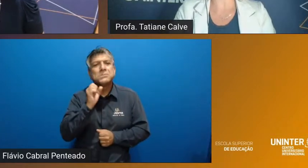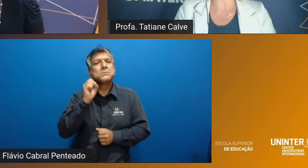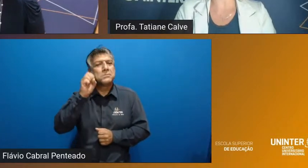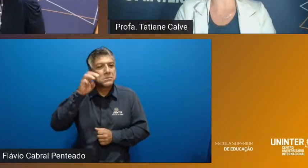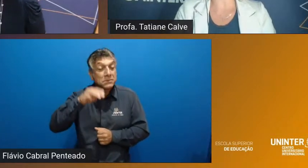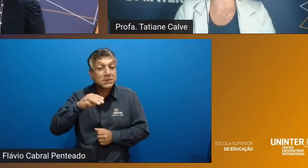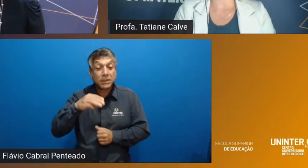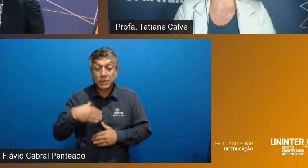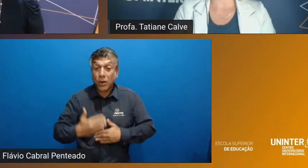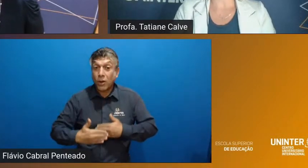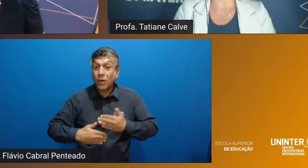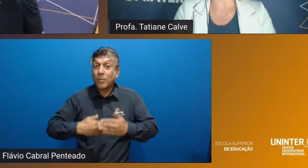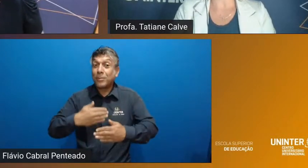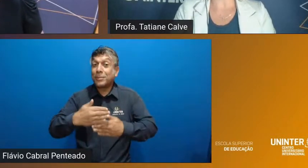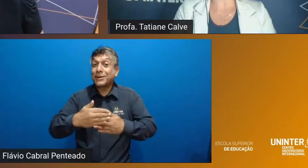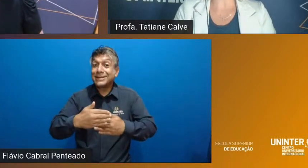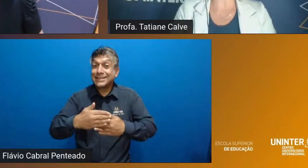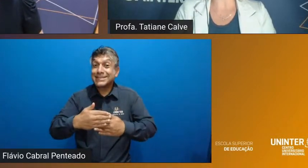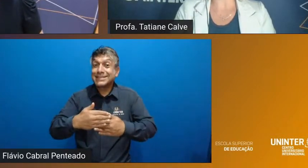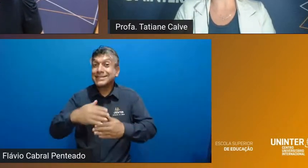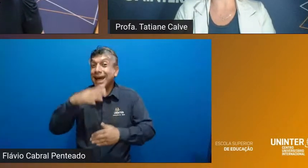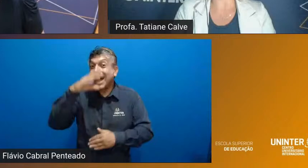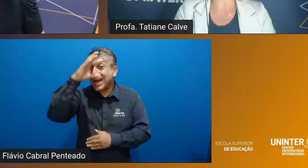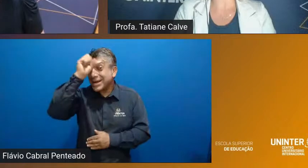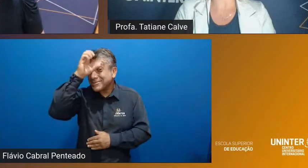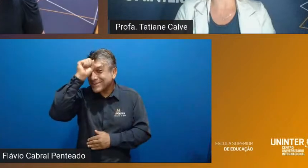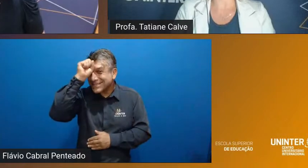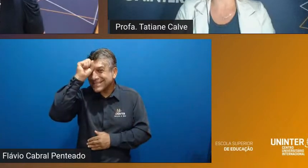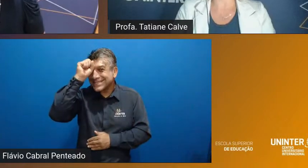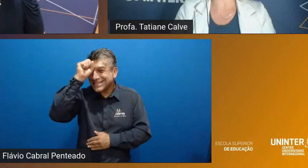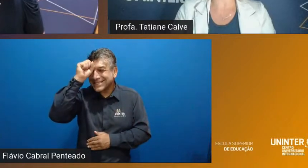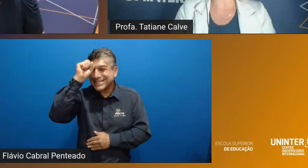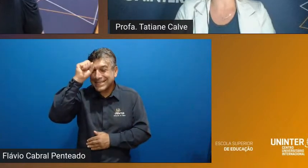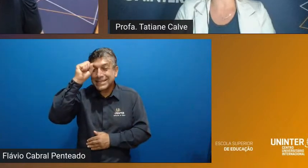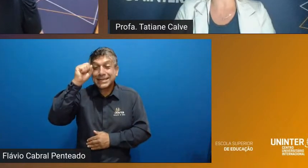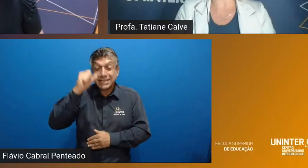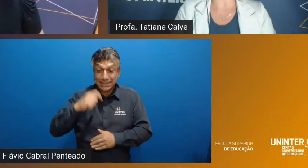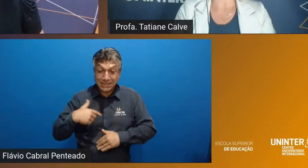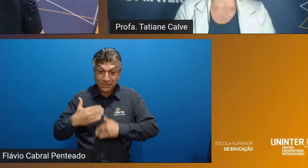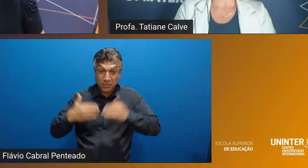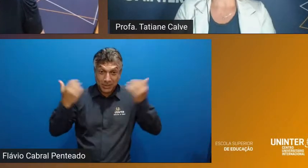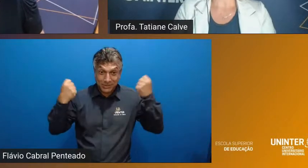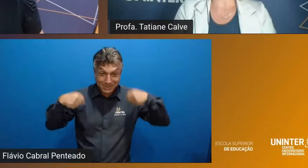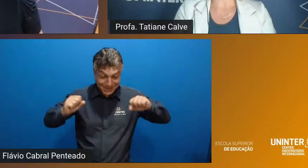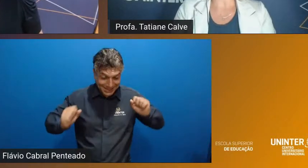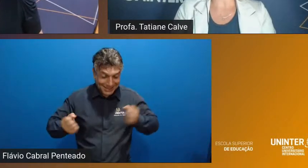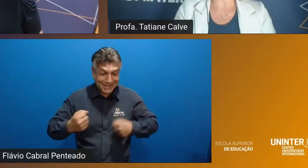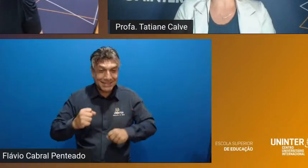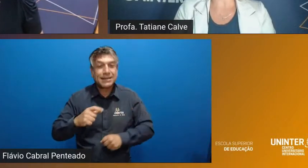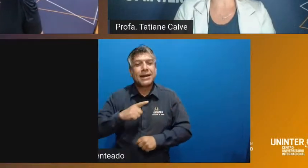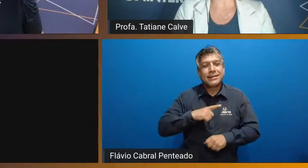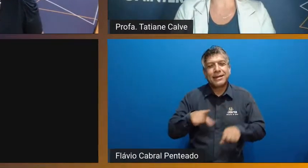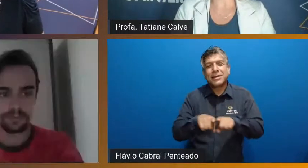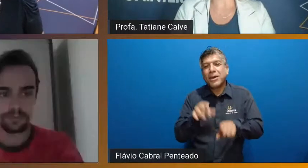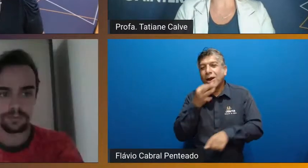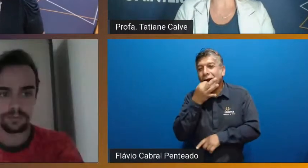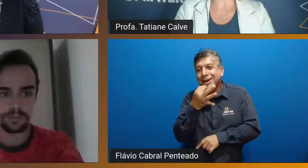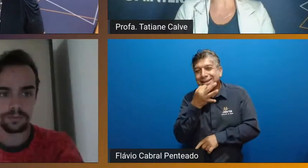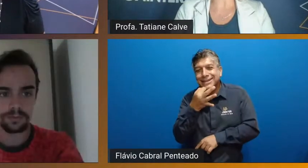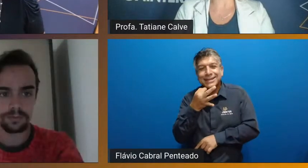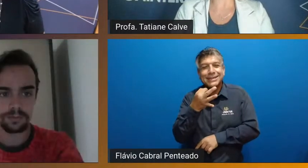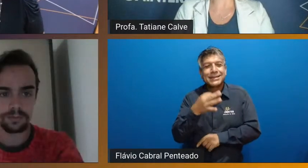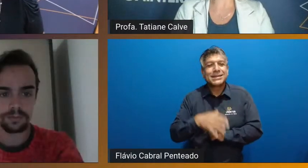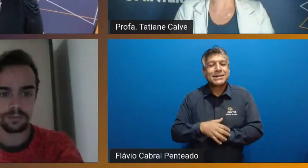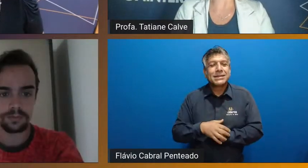sobre o processo de aprendizagem desenvolvimento motor e aprendizagem temos também alguns comentários a respeito